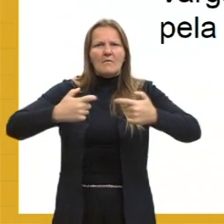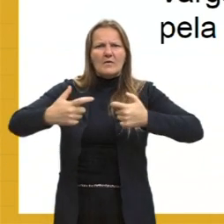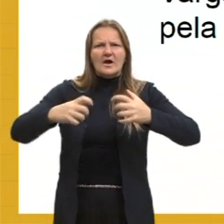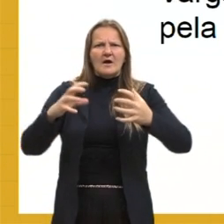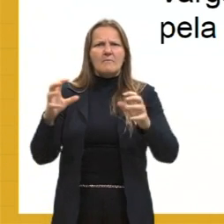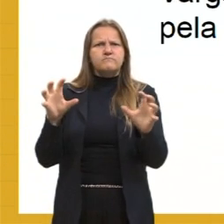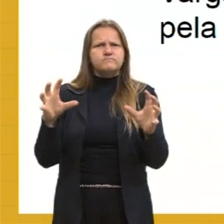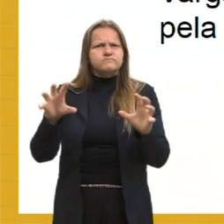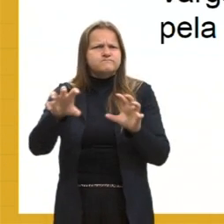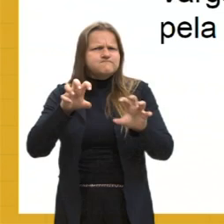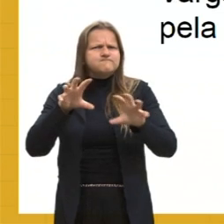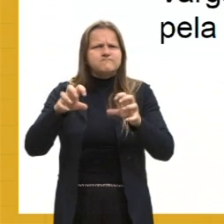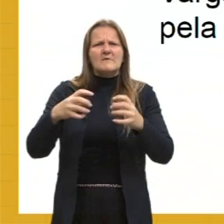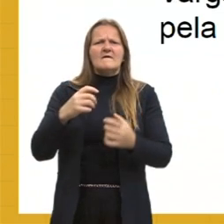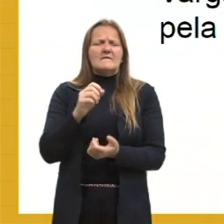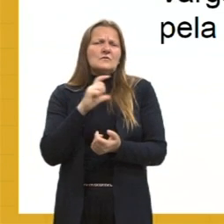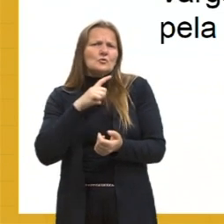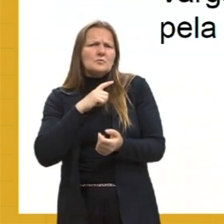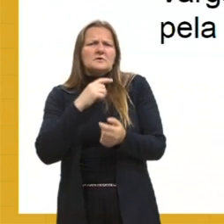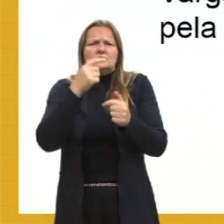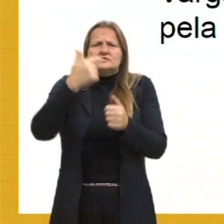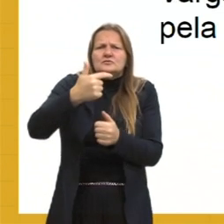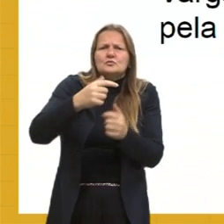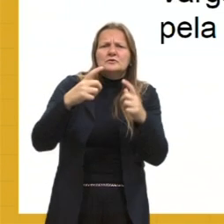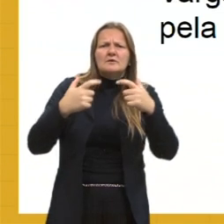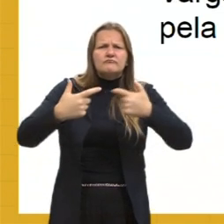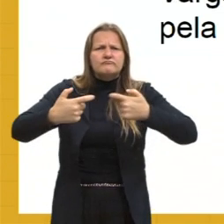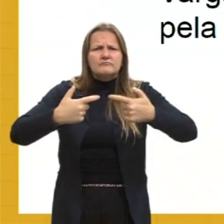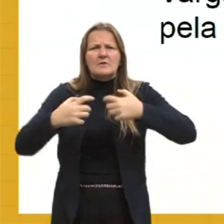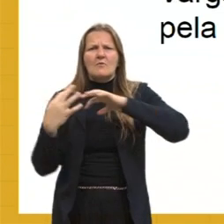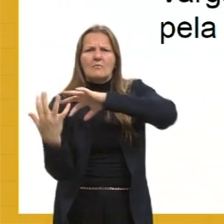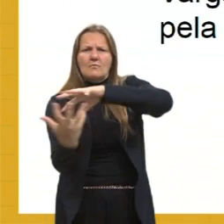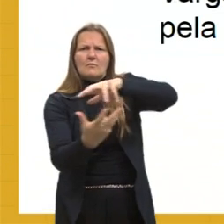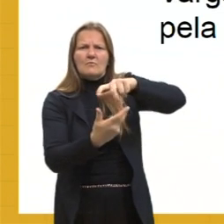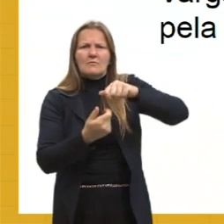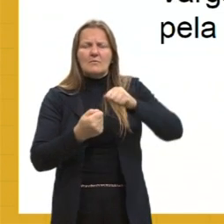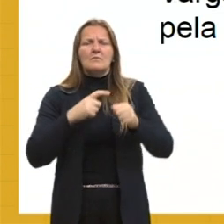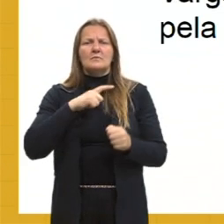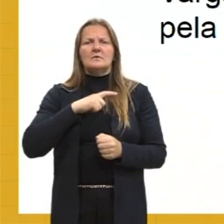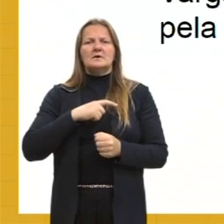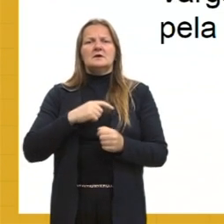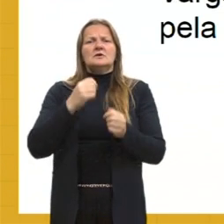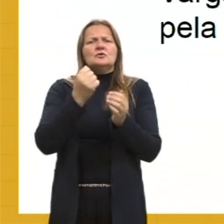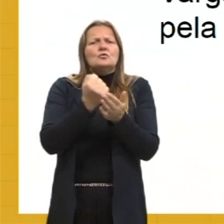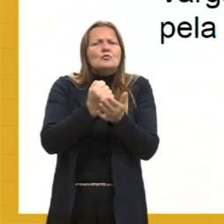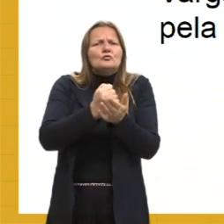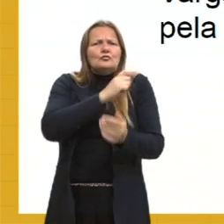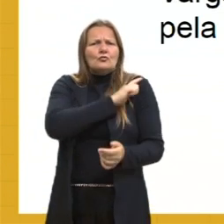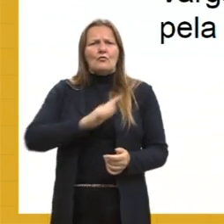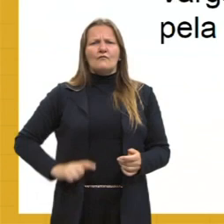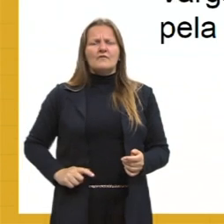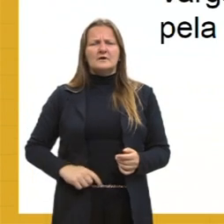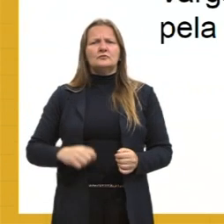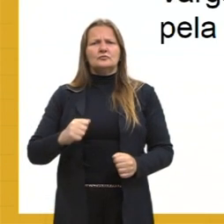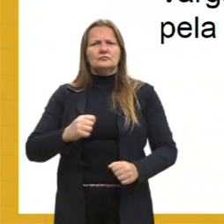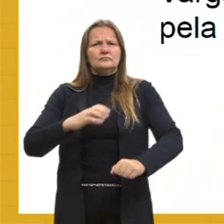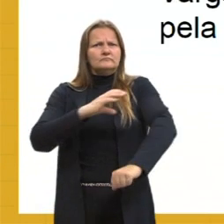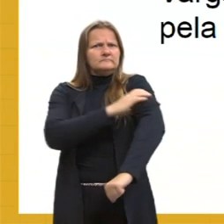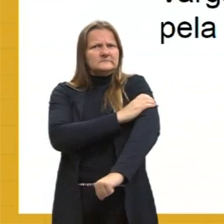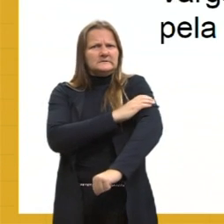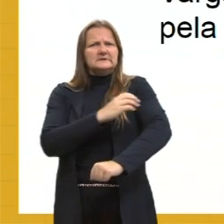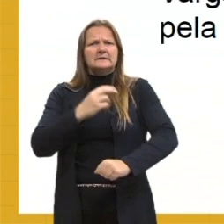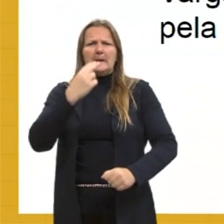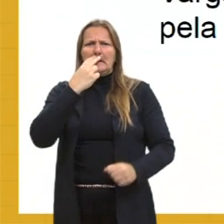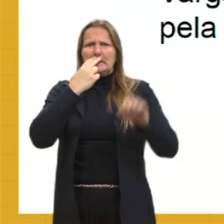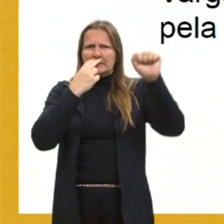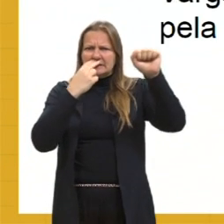Da corrida armamentista, bem como o fim da Segunda Guerra e de muitos governos totalitários, do qual vai se destacar, né? O nazismo alemão. E no